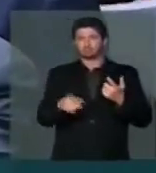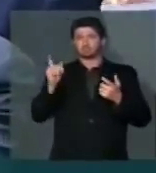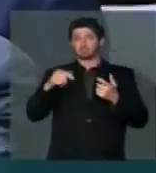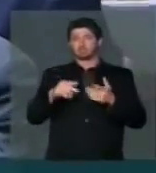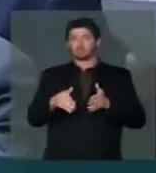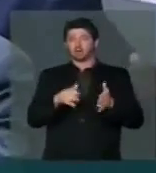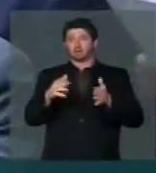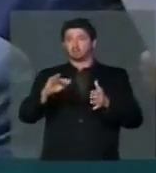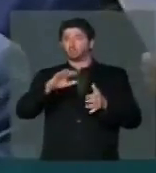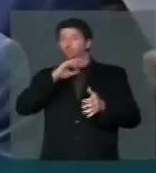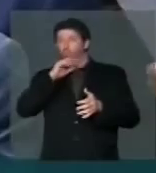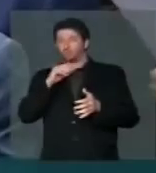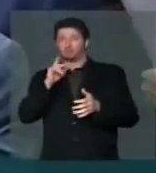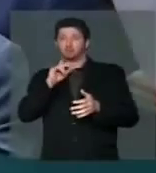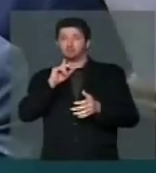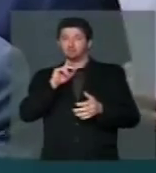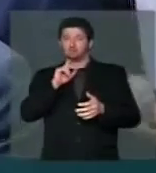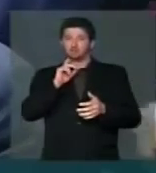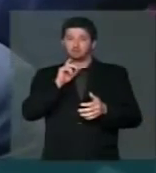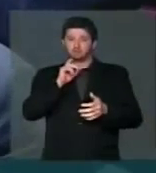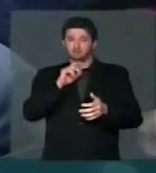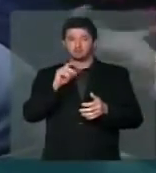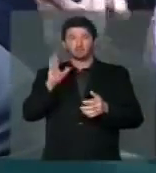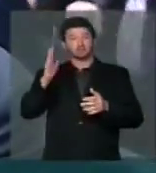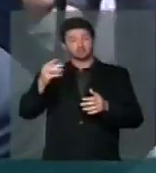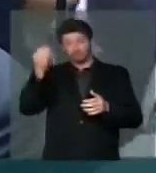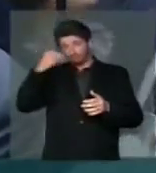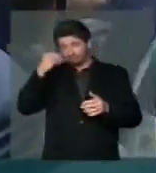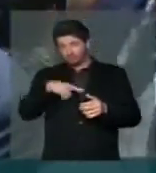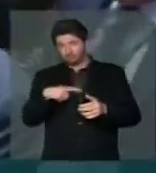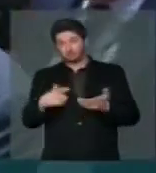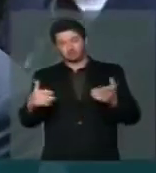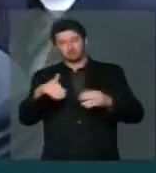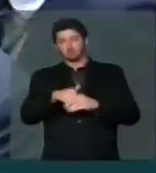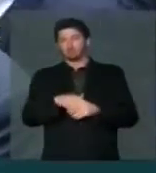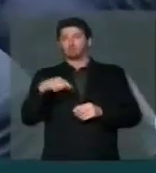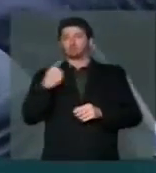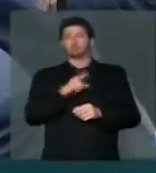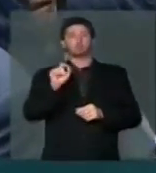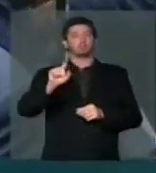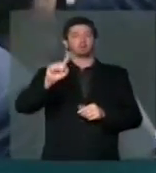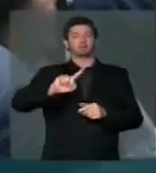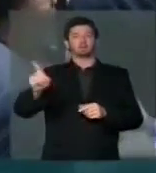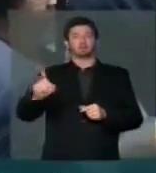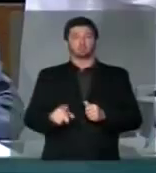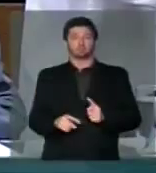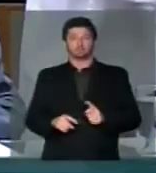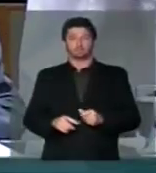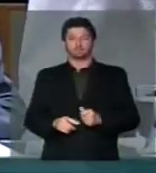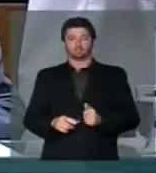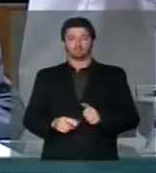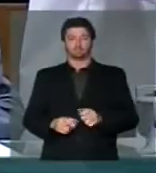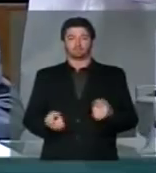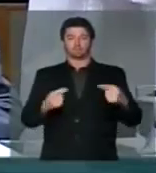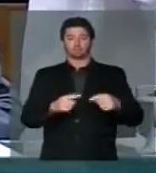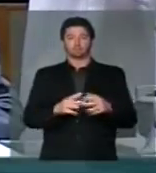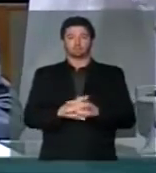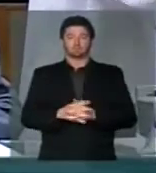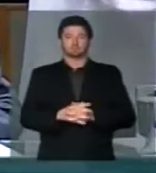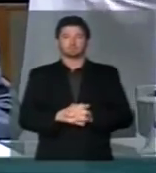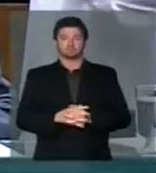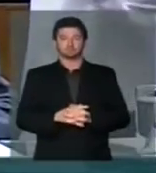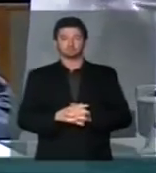o ruíno que já é fraco. Portanto, o nosso voto é não. Como vota a minoria? Sr.